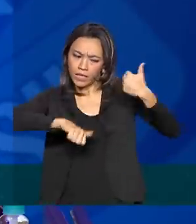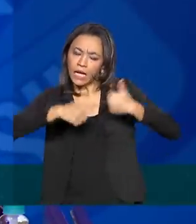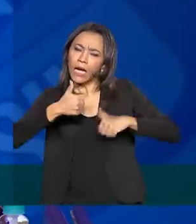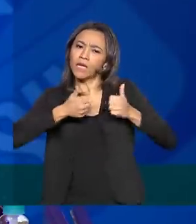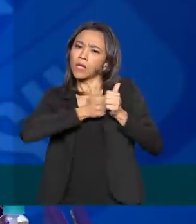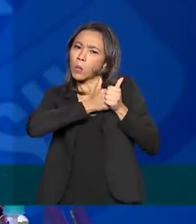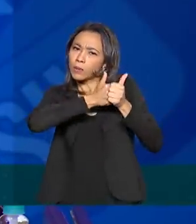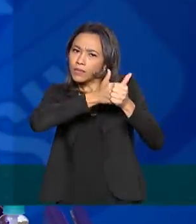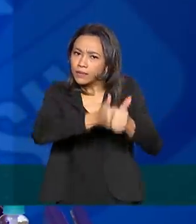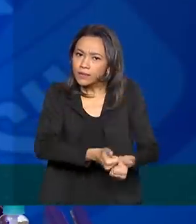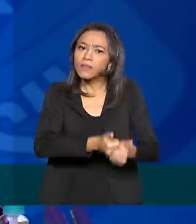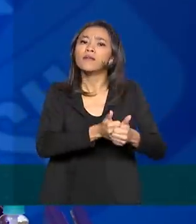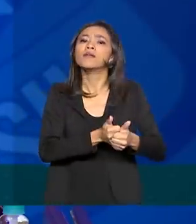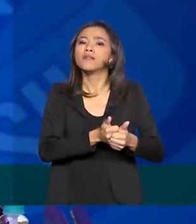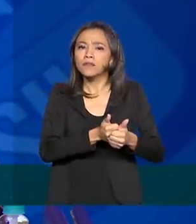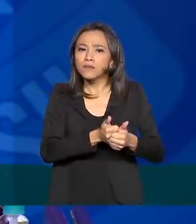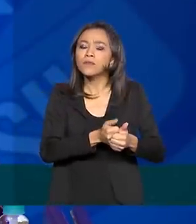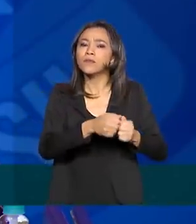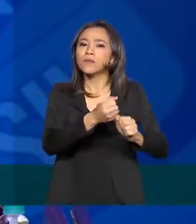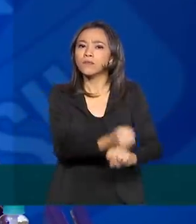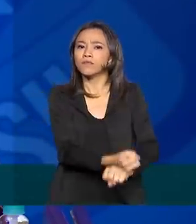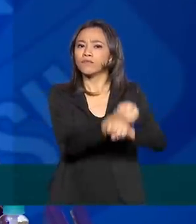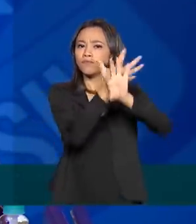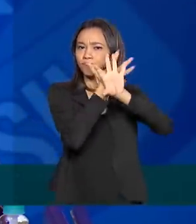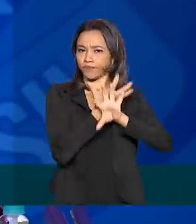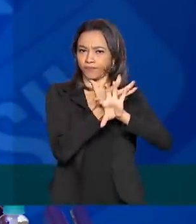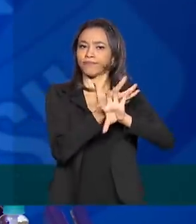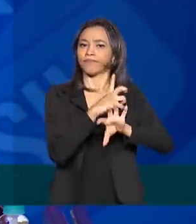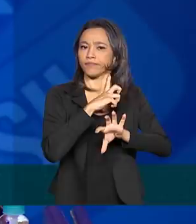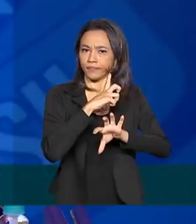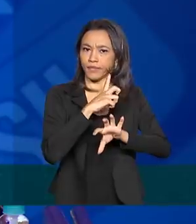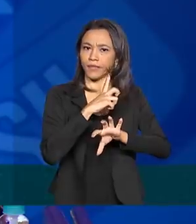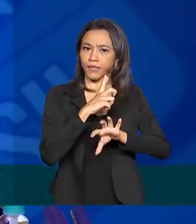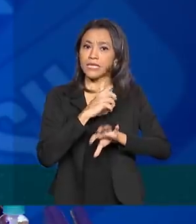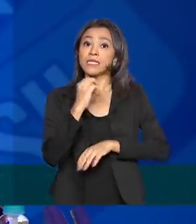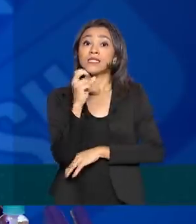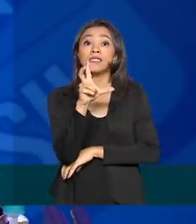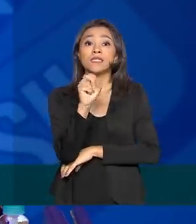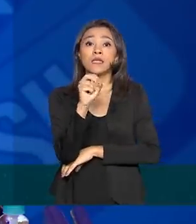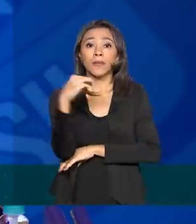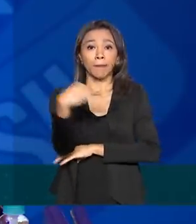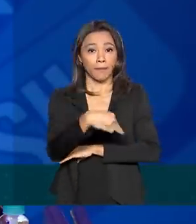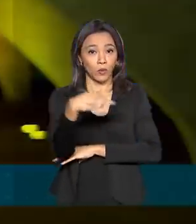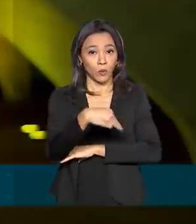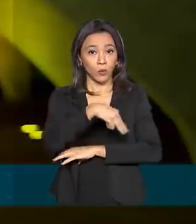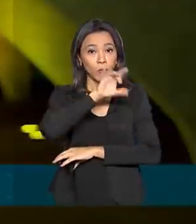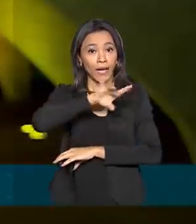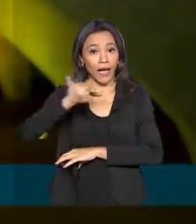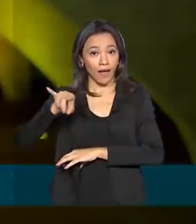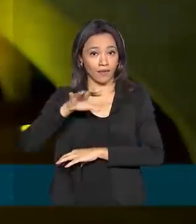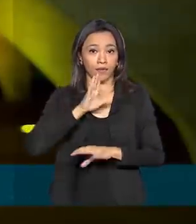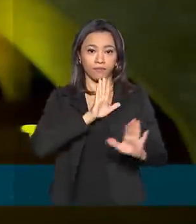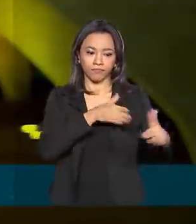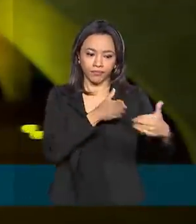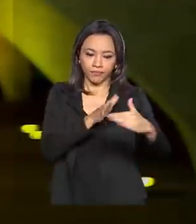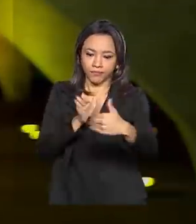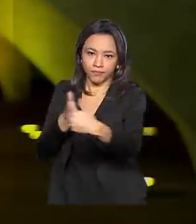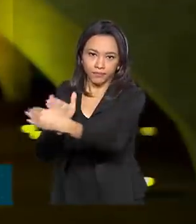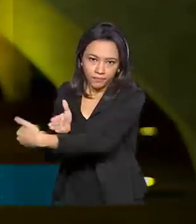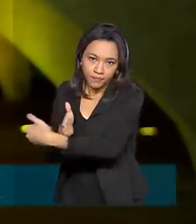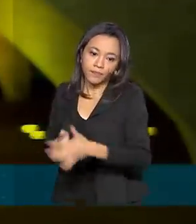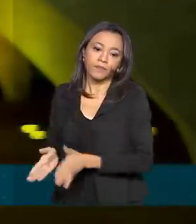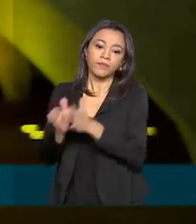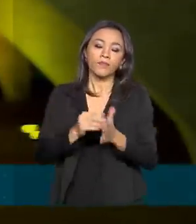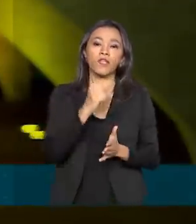por uma videochamada por 50 minutos em cada atendimento. Foram investidos R$ 2